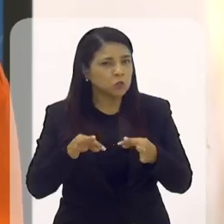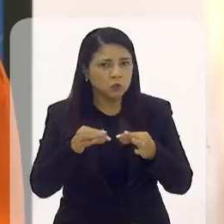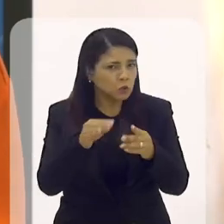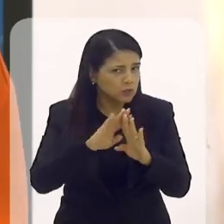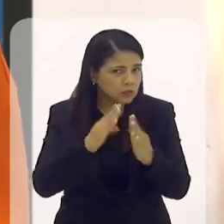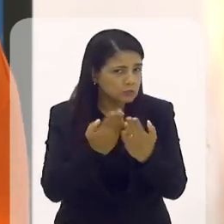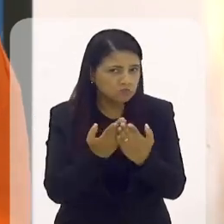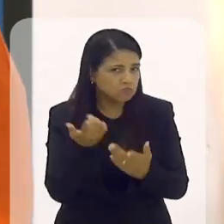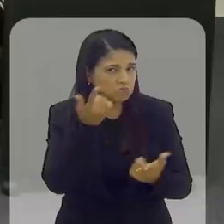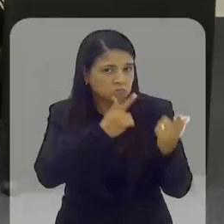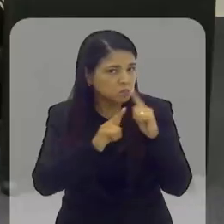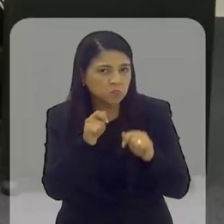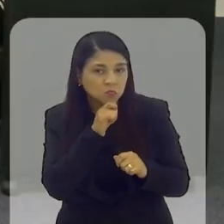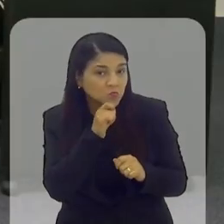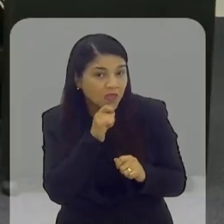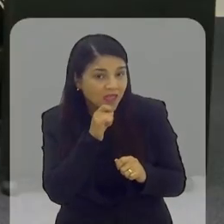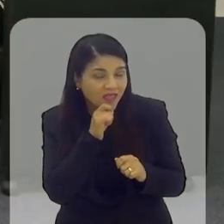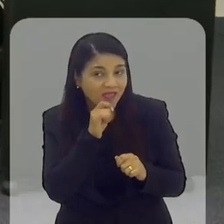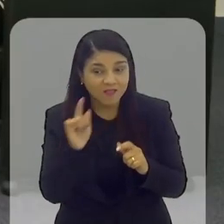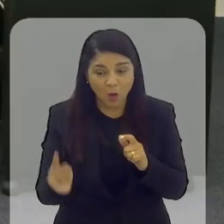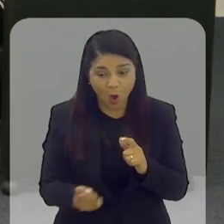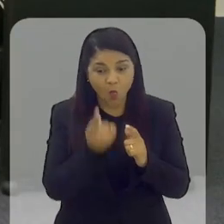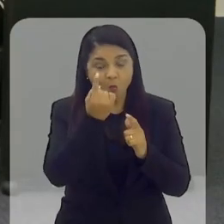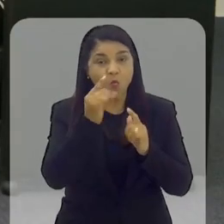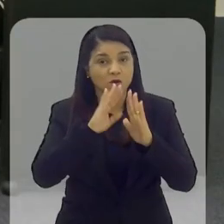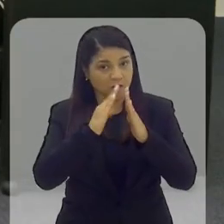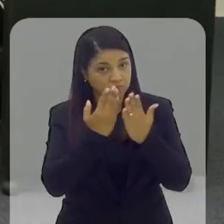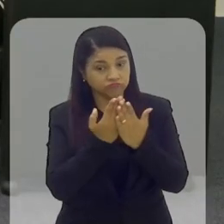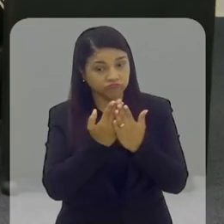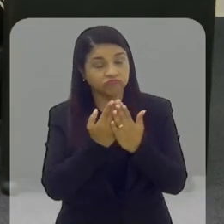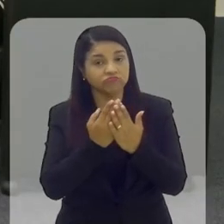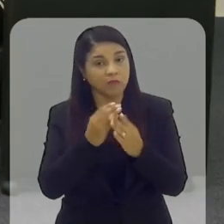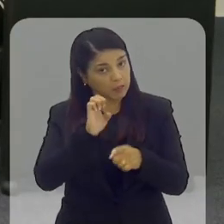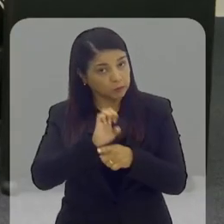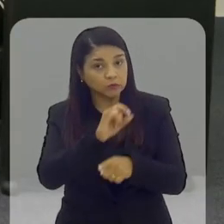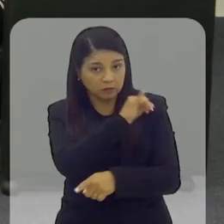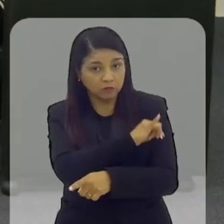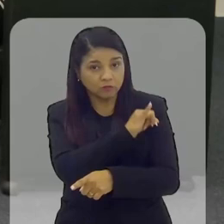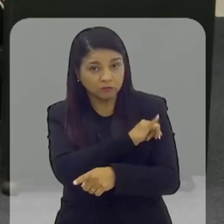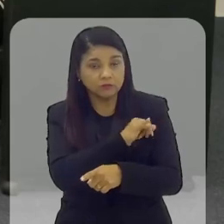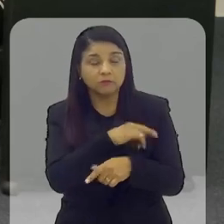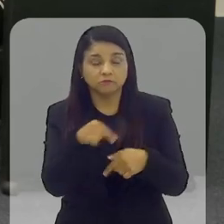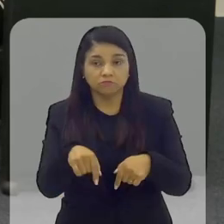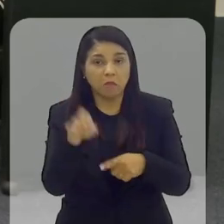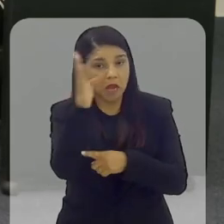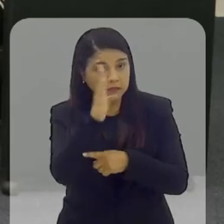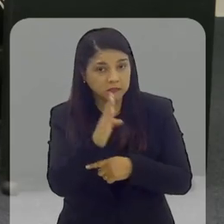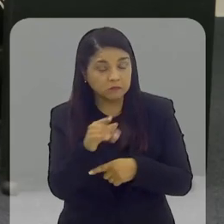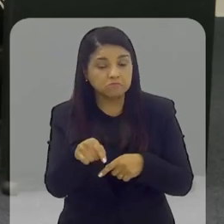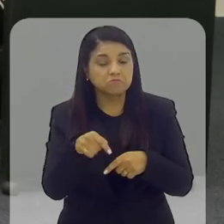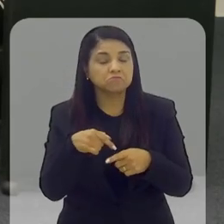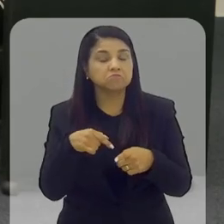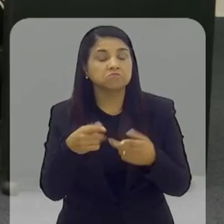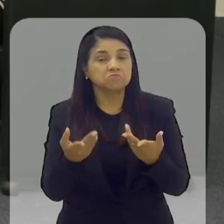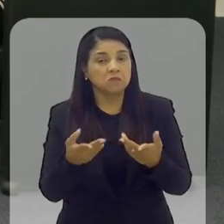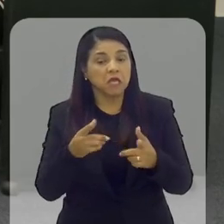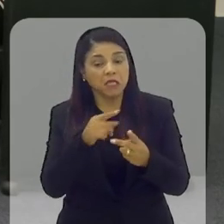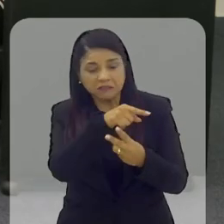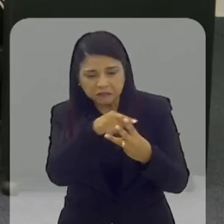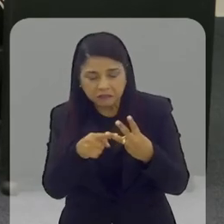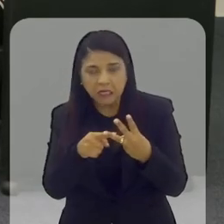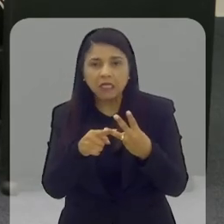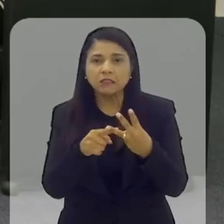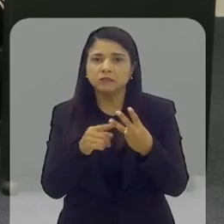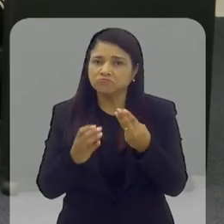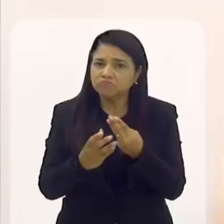todas as escolas alcançaram isso ainda. Então, ele realmente fomenta isso para que as escolas persigam essas